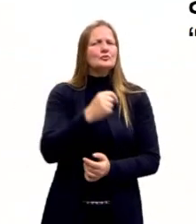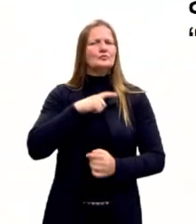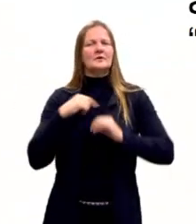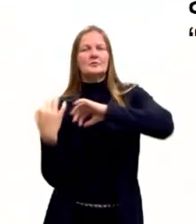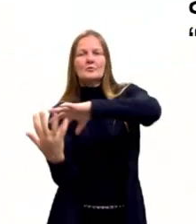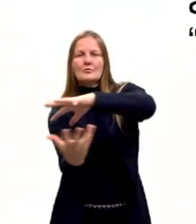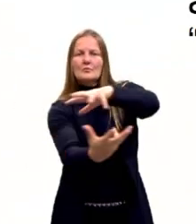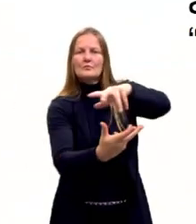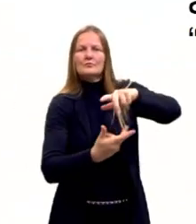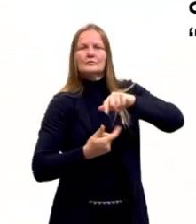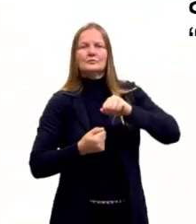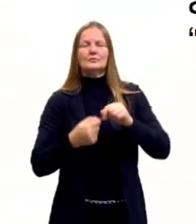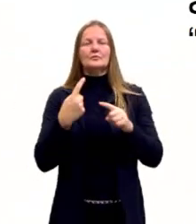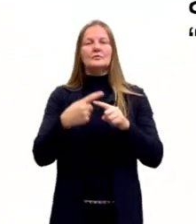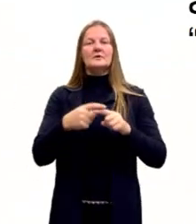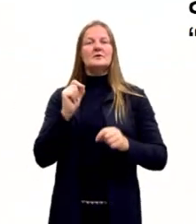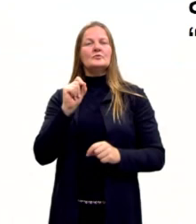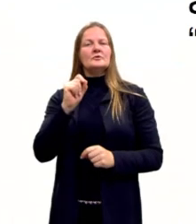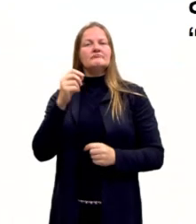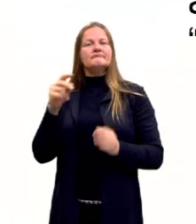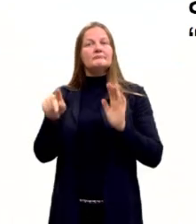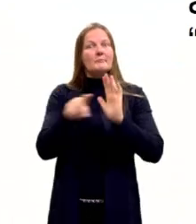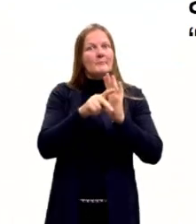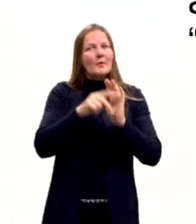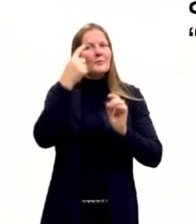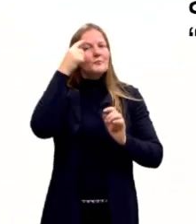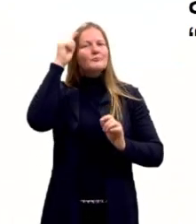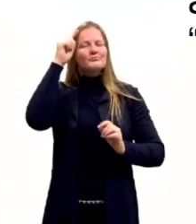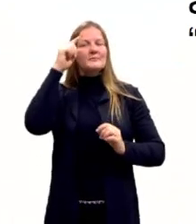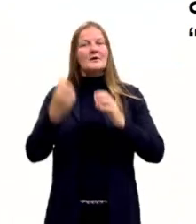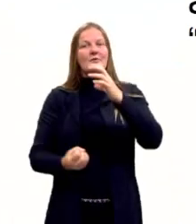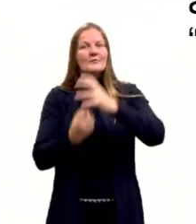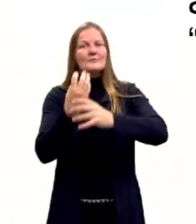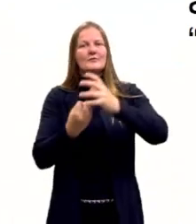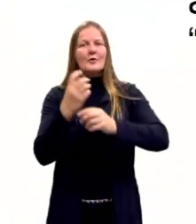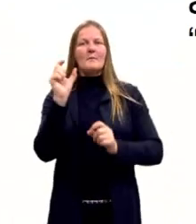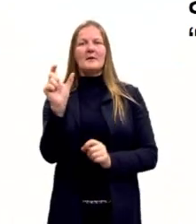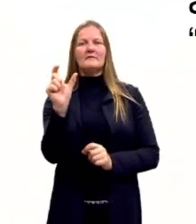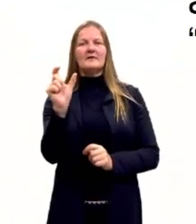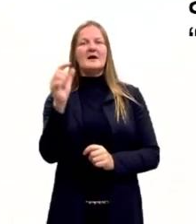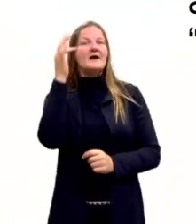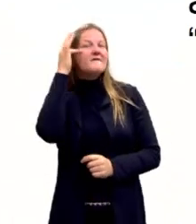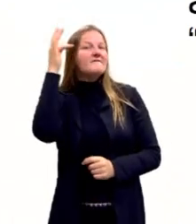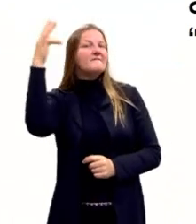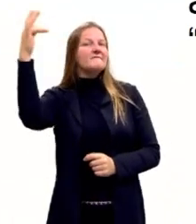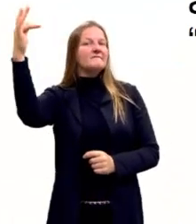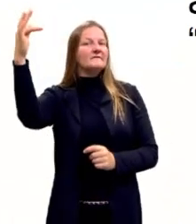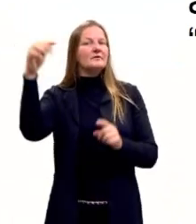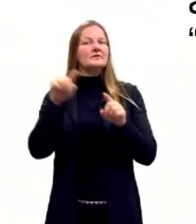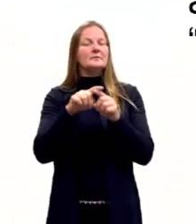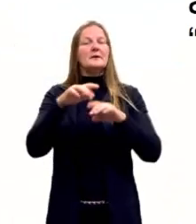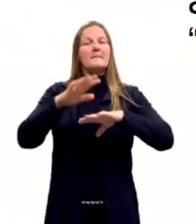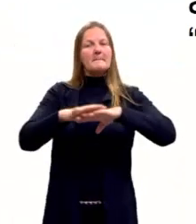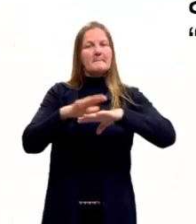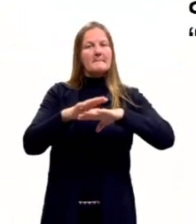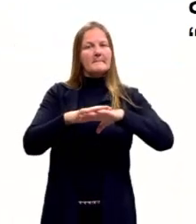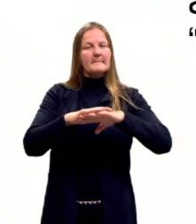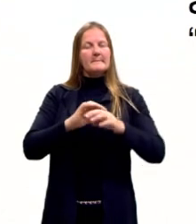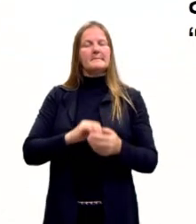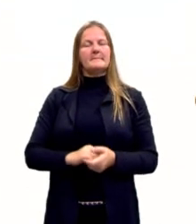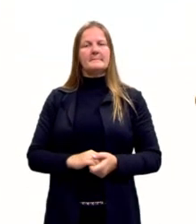mundo. A ele foi atribuído o uso e a criação dos termos filósofo e matemático.